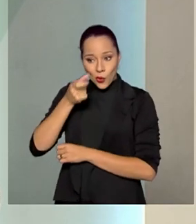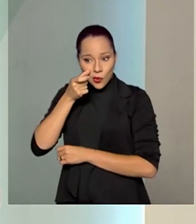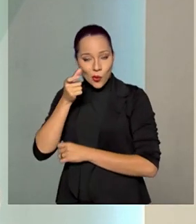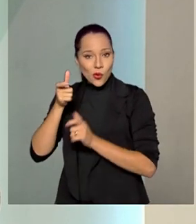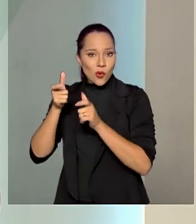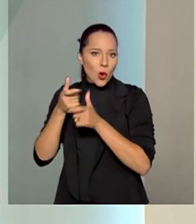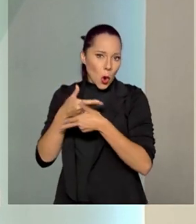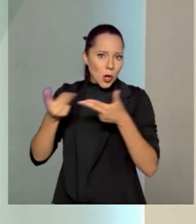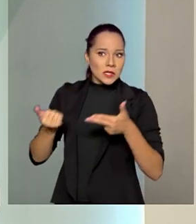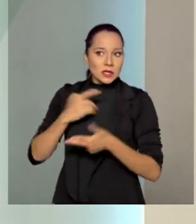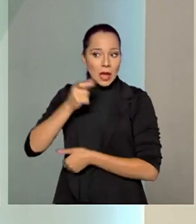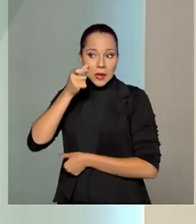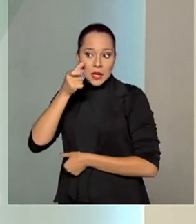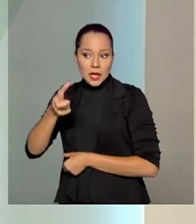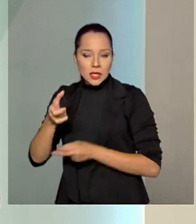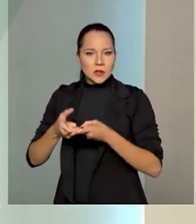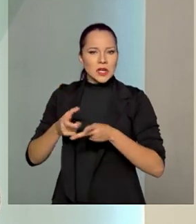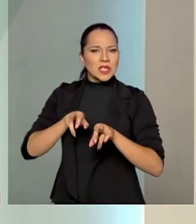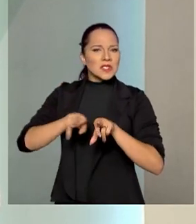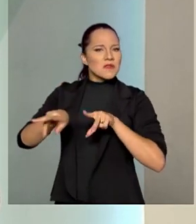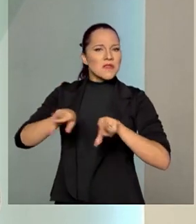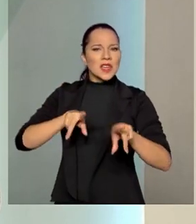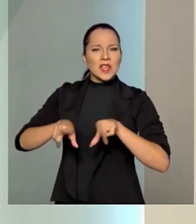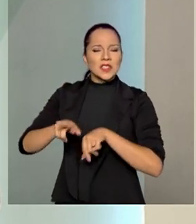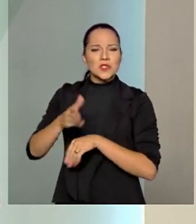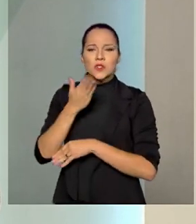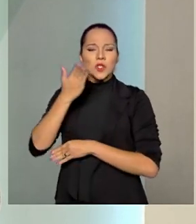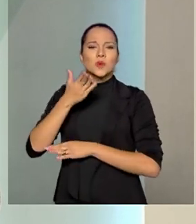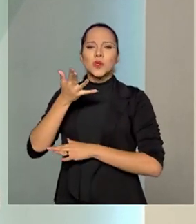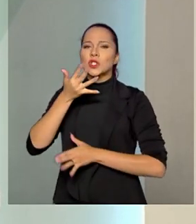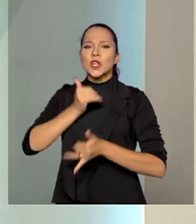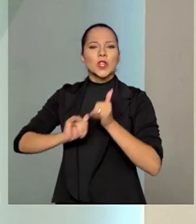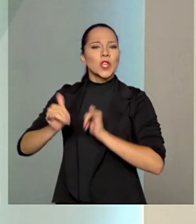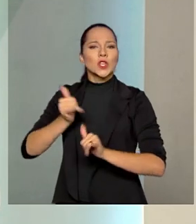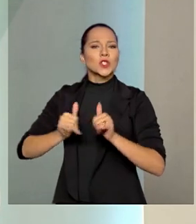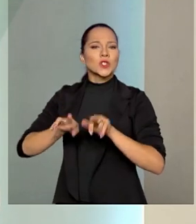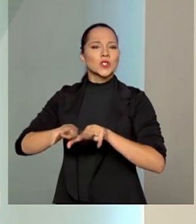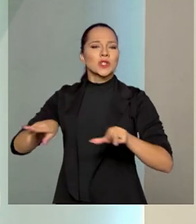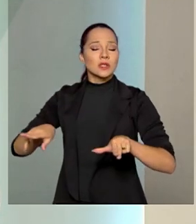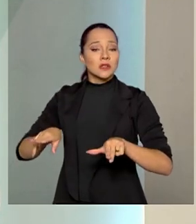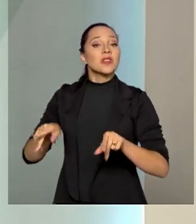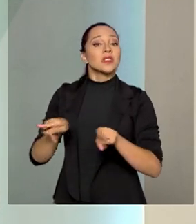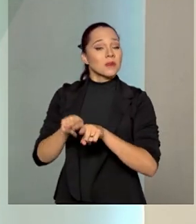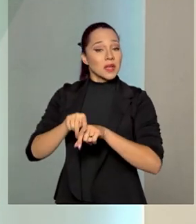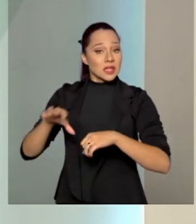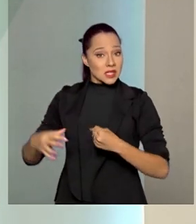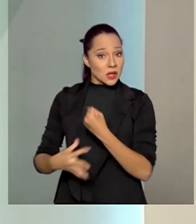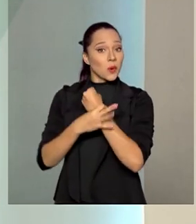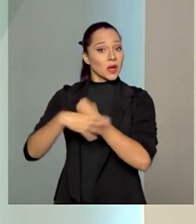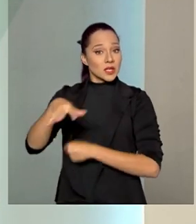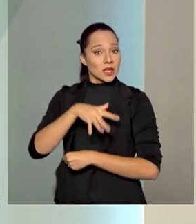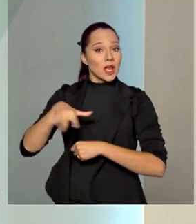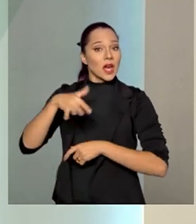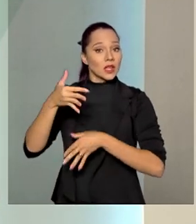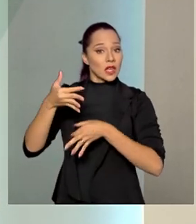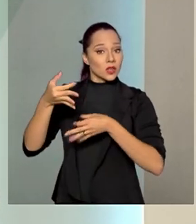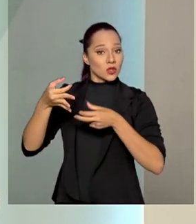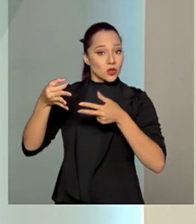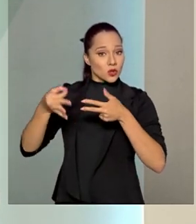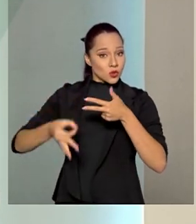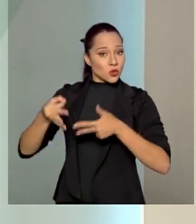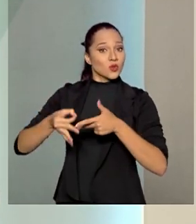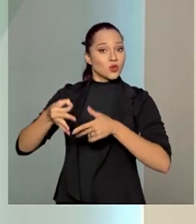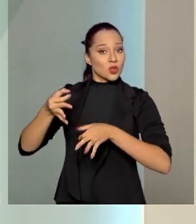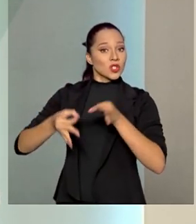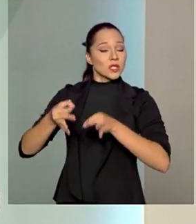temos uma diversidade de fontes de energia e temos também segurança jurídica e regulatória, que